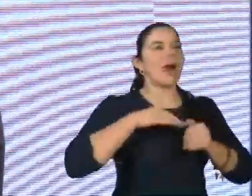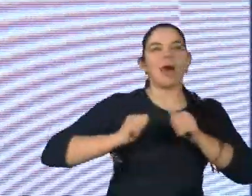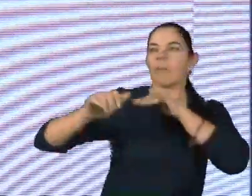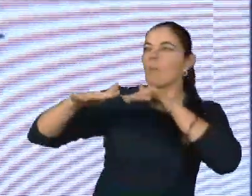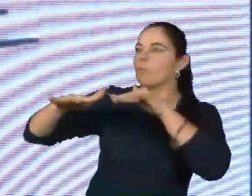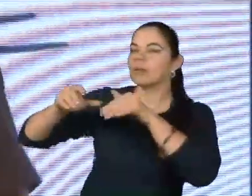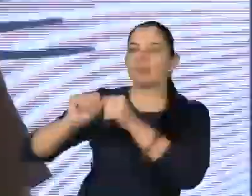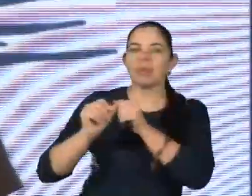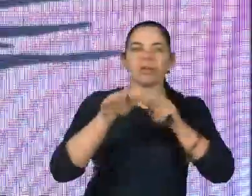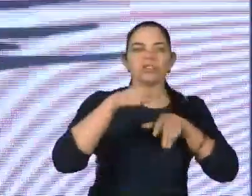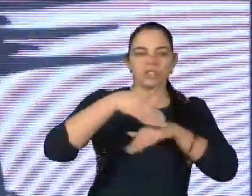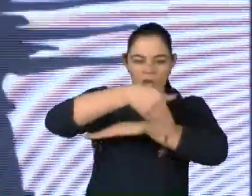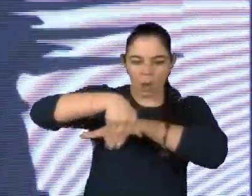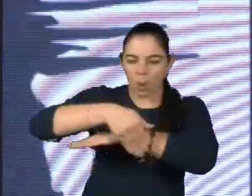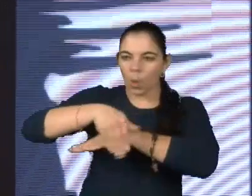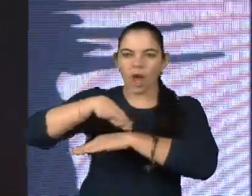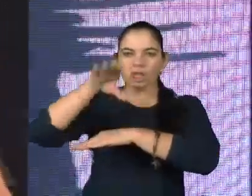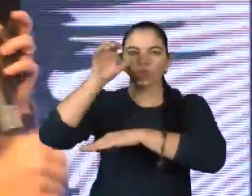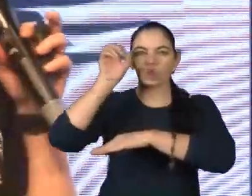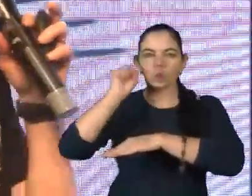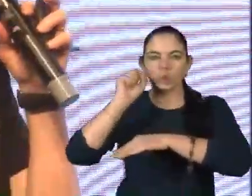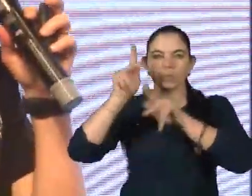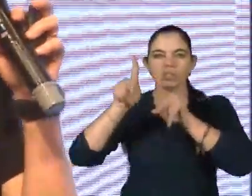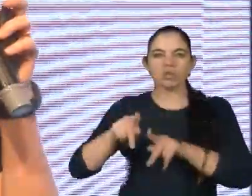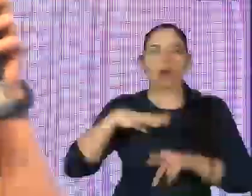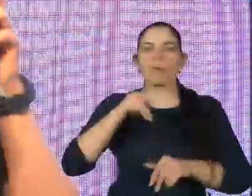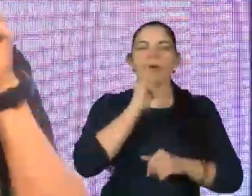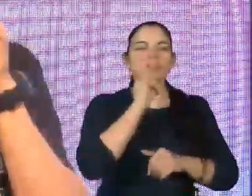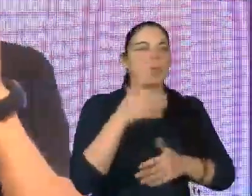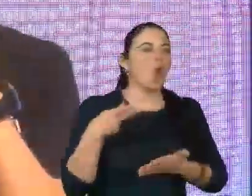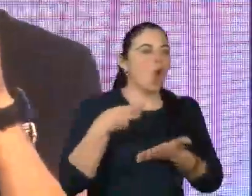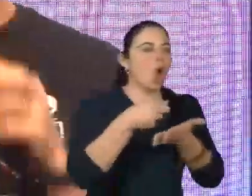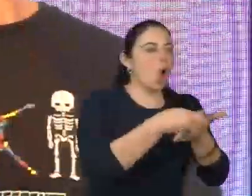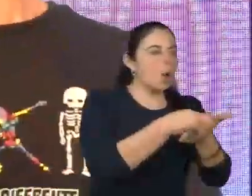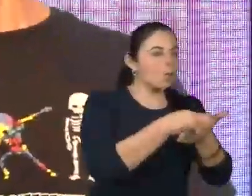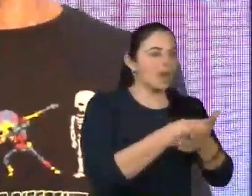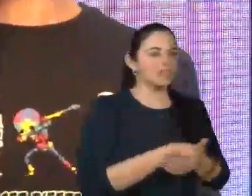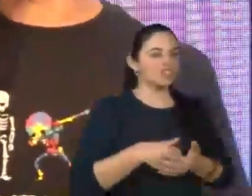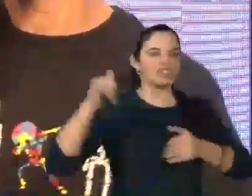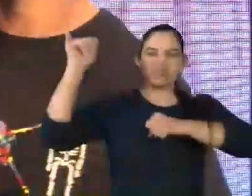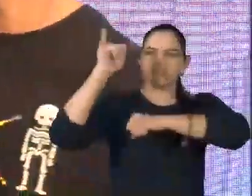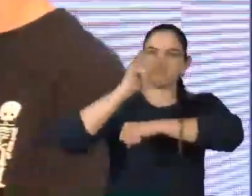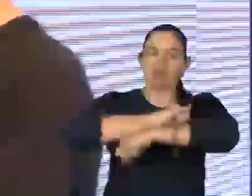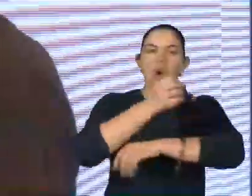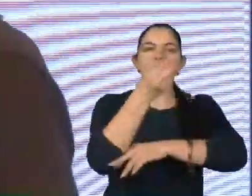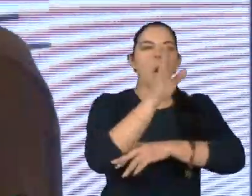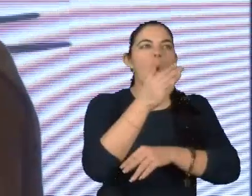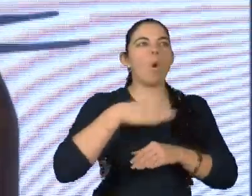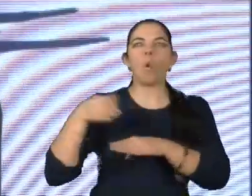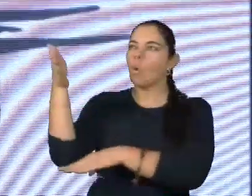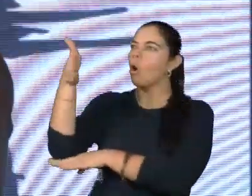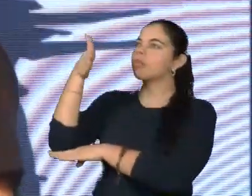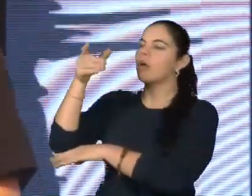urbana escuta as pessoas com deficiência, ou de reserva de passagens aéreas, ou de hospedagem? Será que as empresas de alimentação,